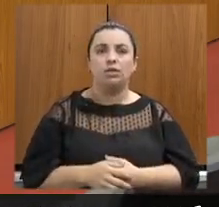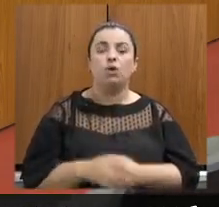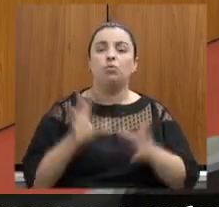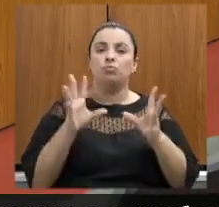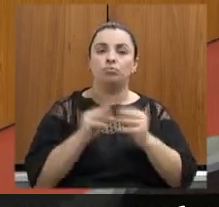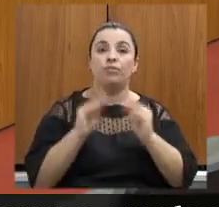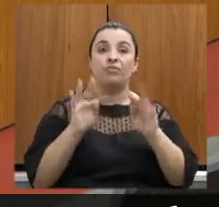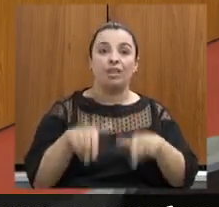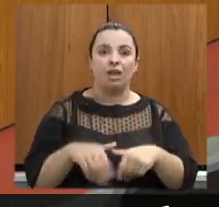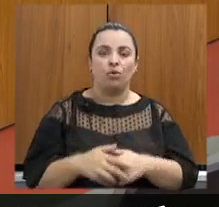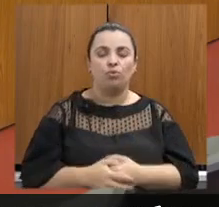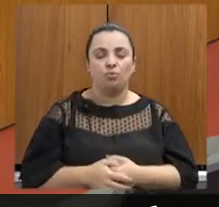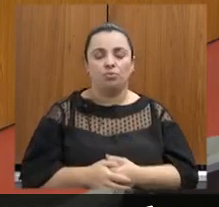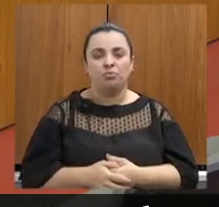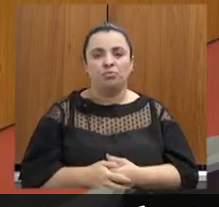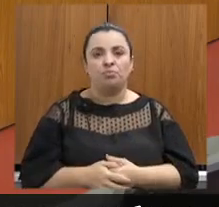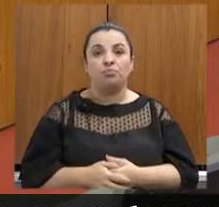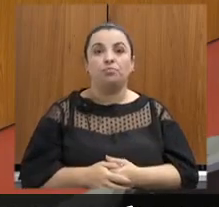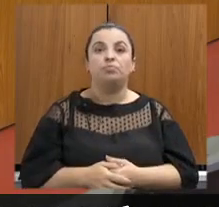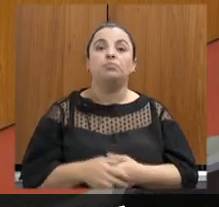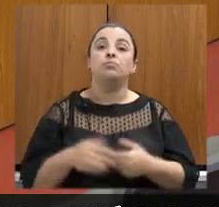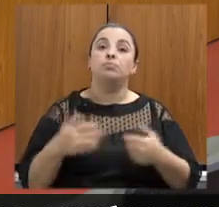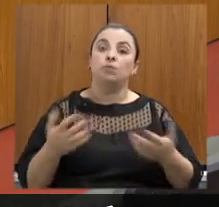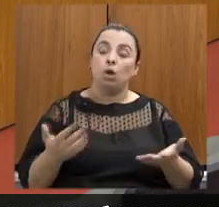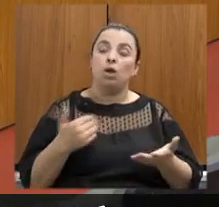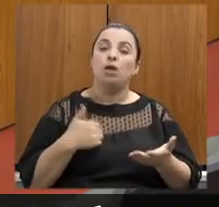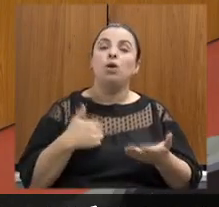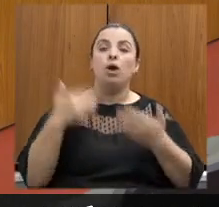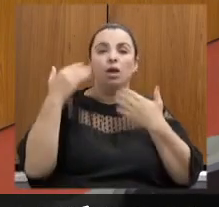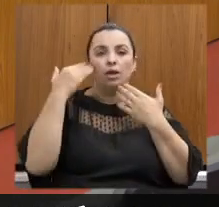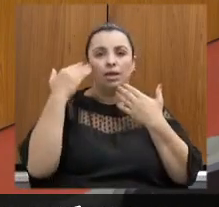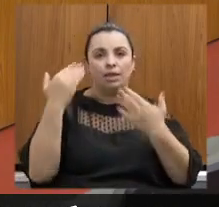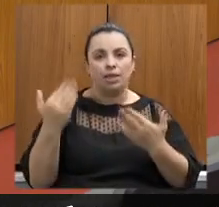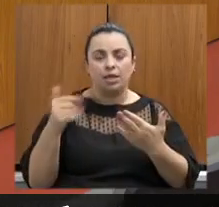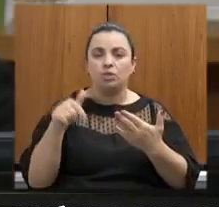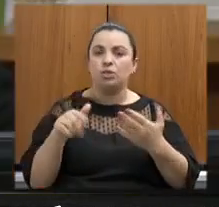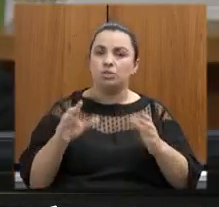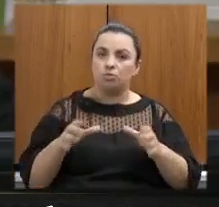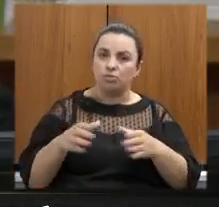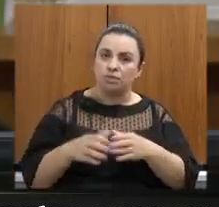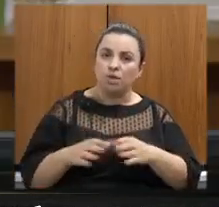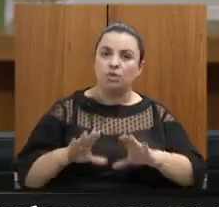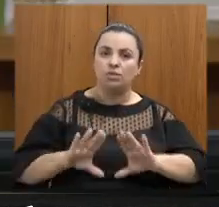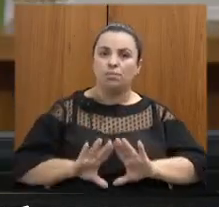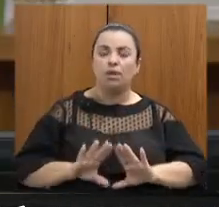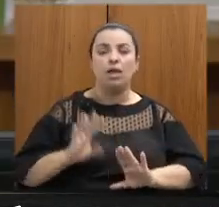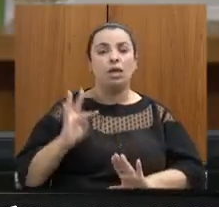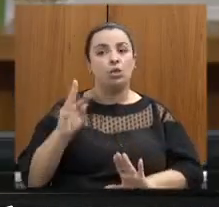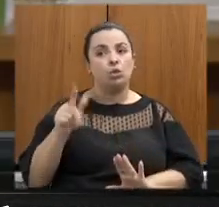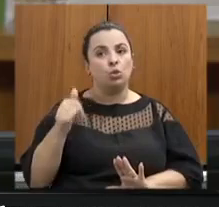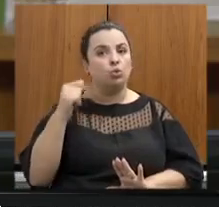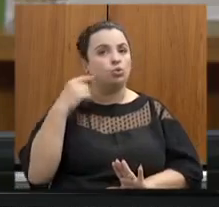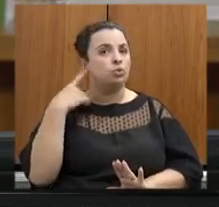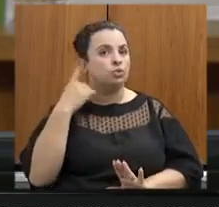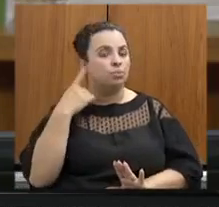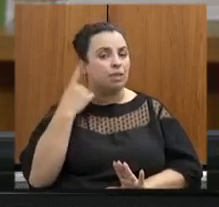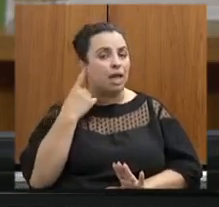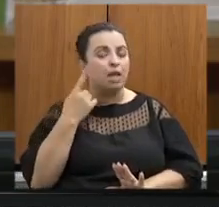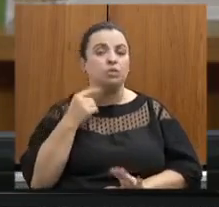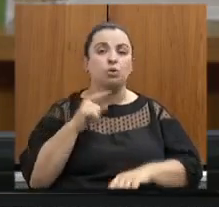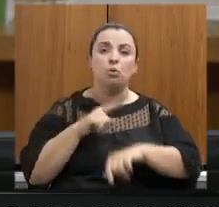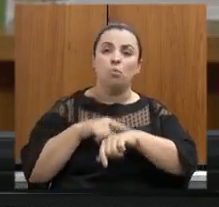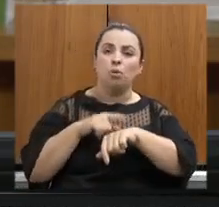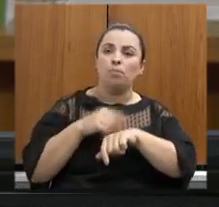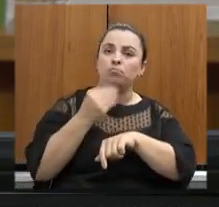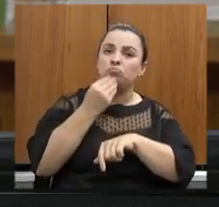inicialmente eu queria agradecer a essa comissão assembleia aos deputados a oportunidade de apresentar